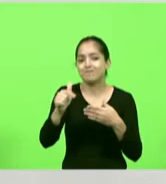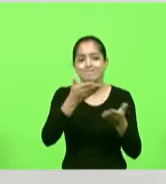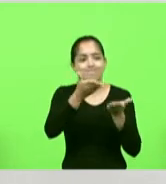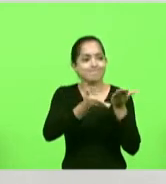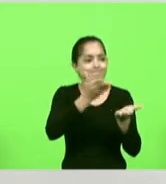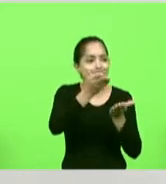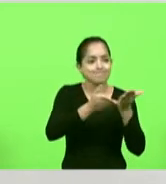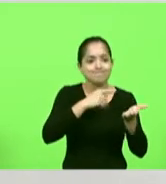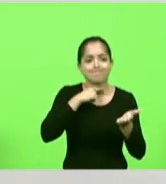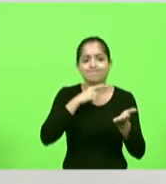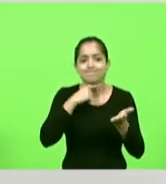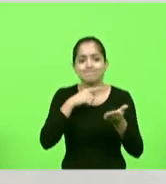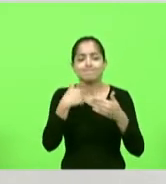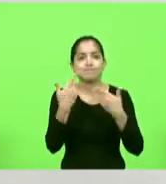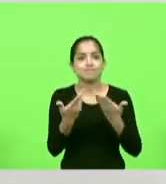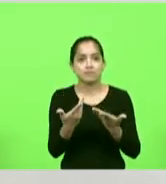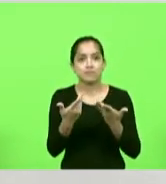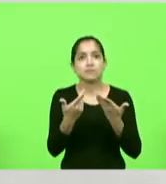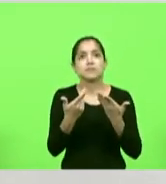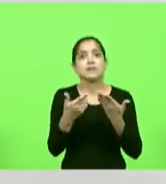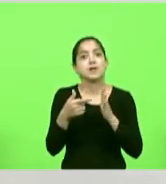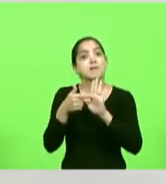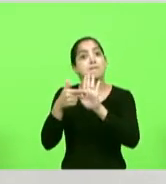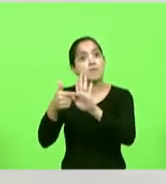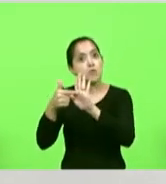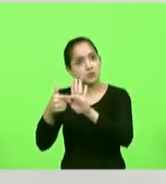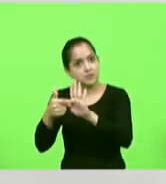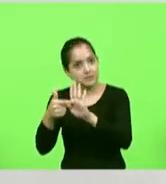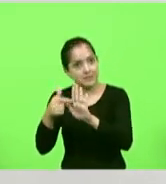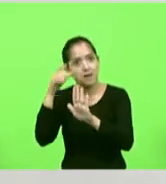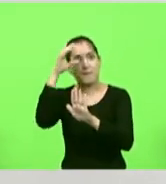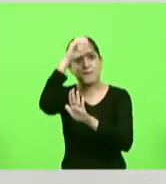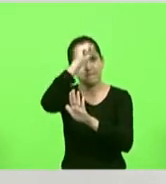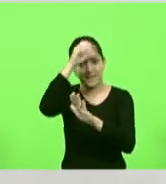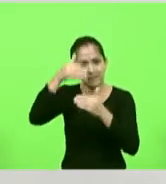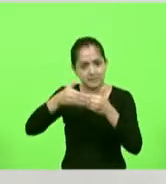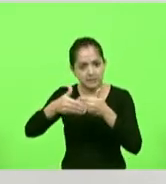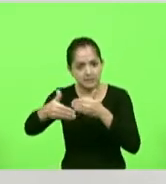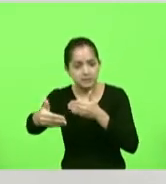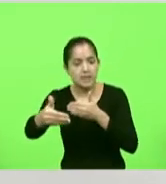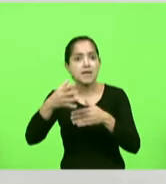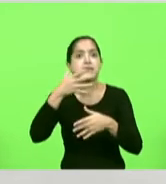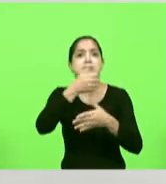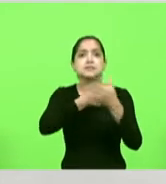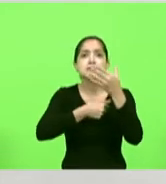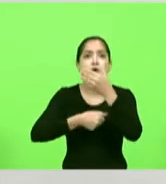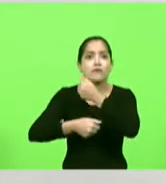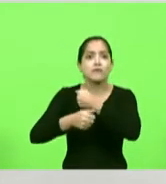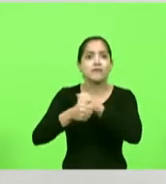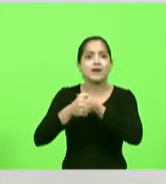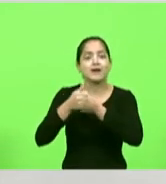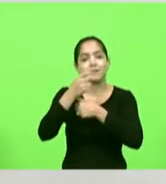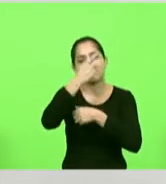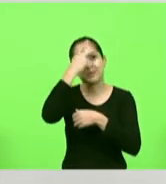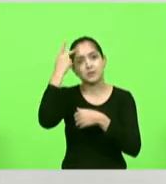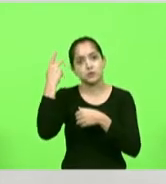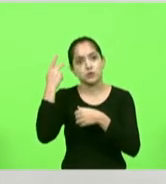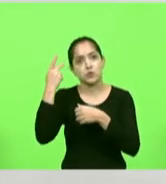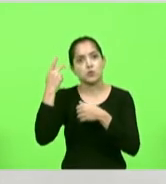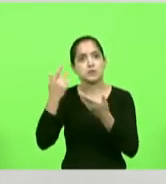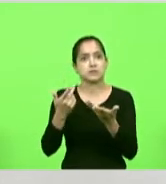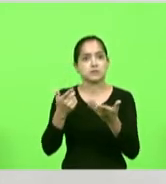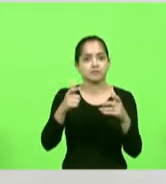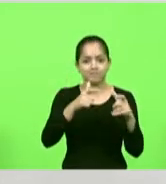que possamos levar como lição de vida e tentar salvar outras pessoas em outras